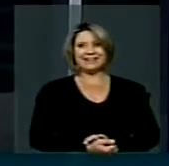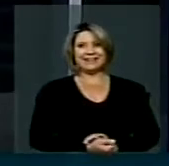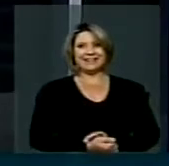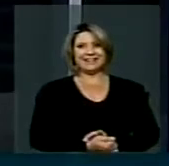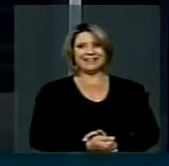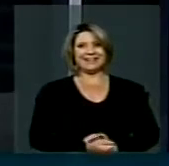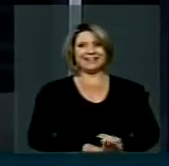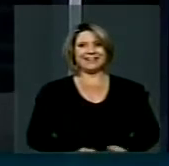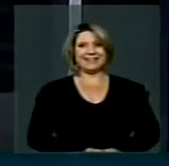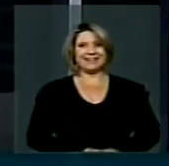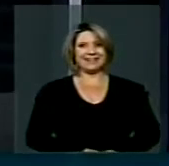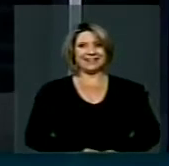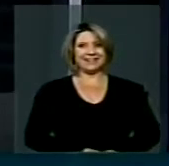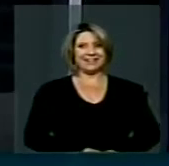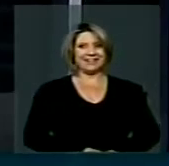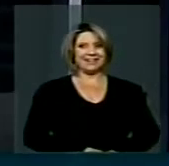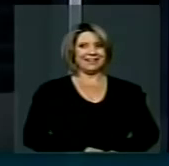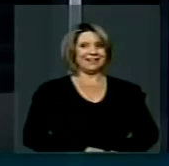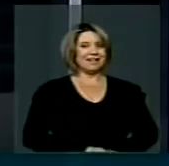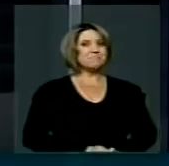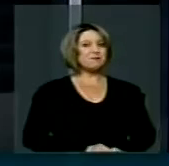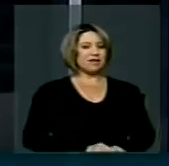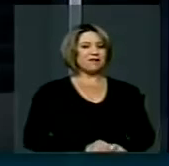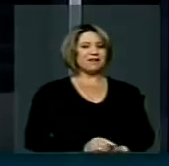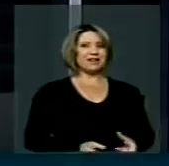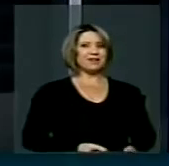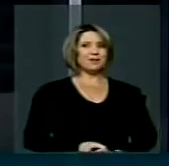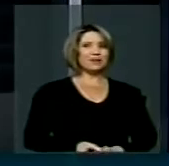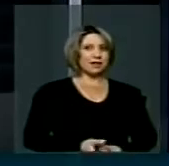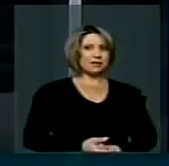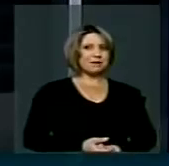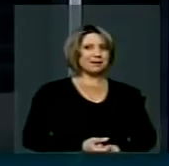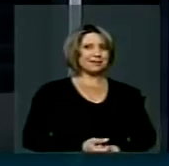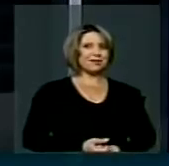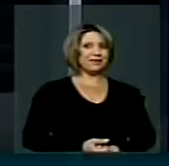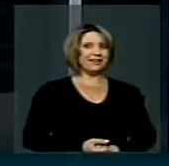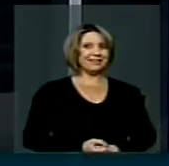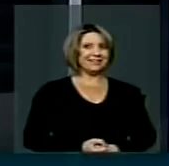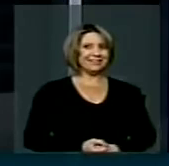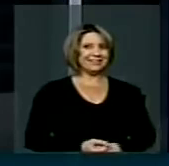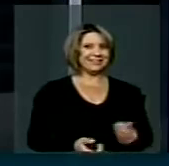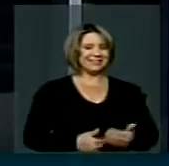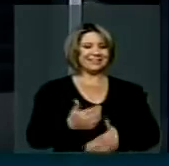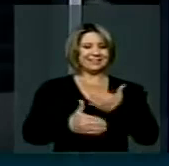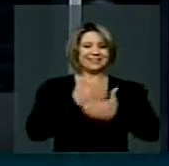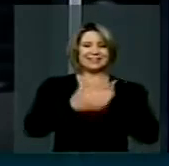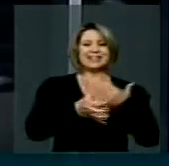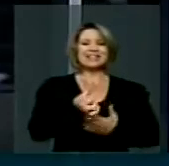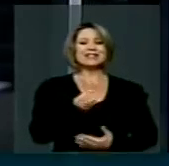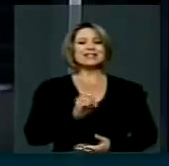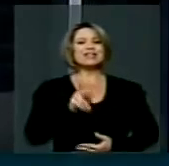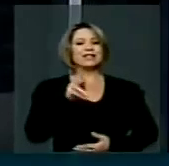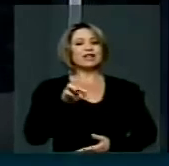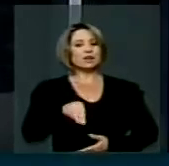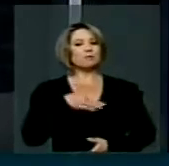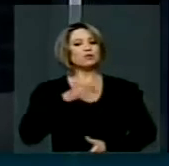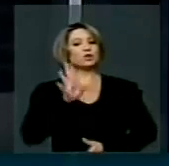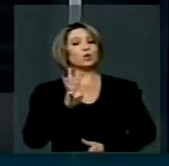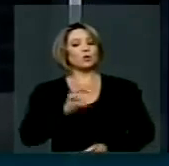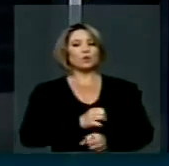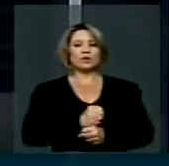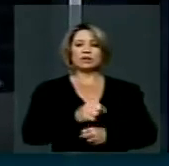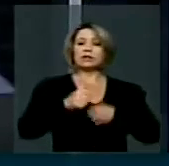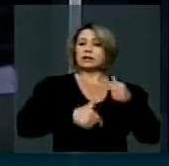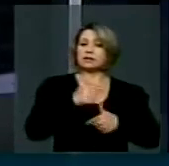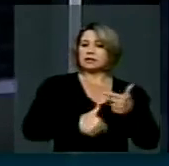Eu viajei 60 quilômetros, eu demorei três horas de carro para poder ultrapassar os 60 quilômetros. Estou há quatro anos trabalhando